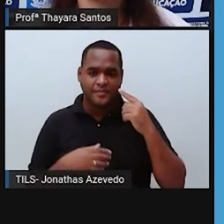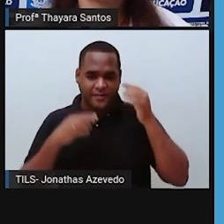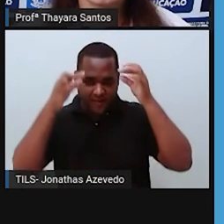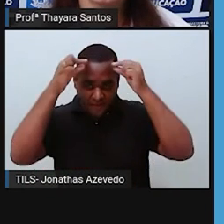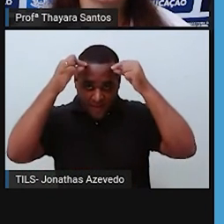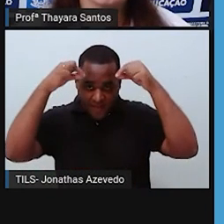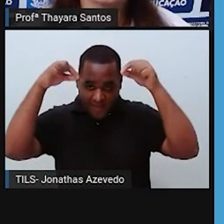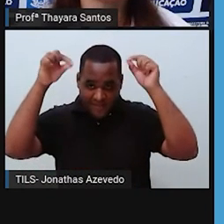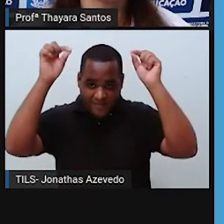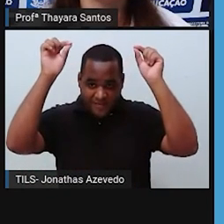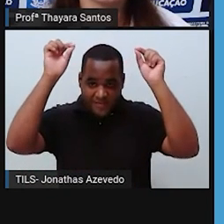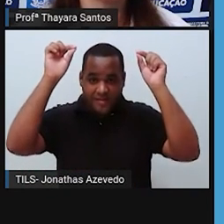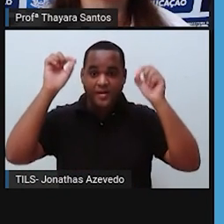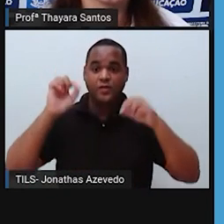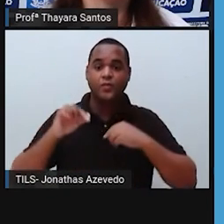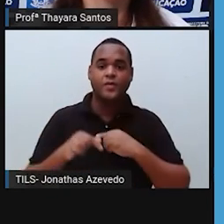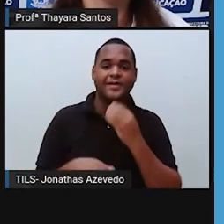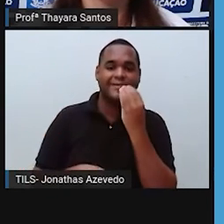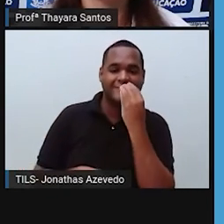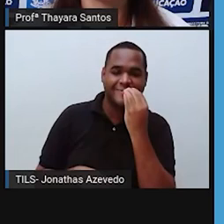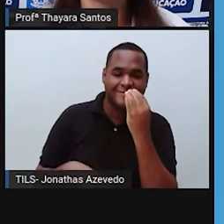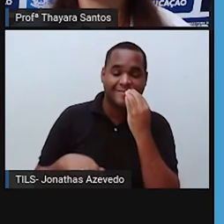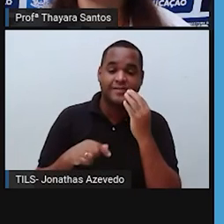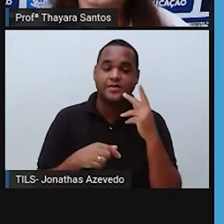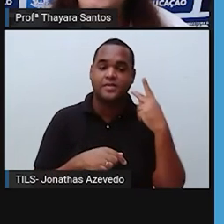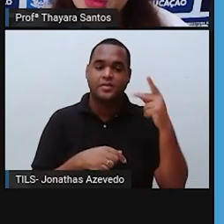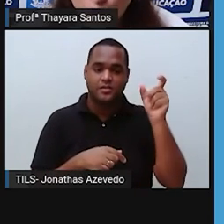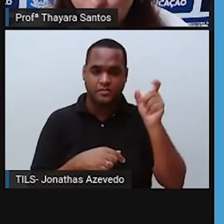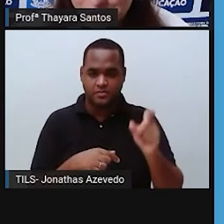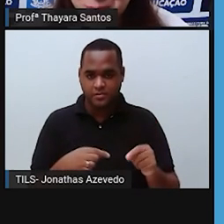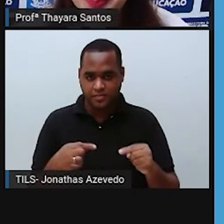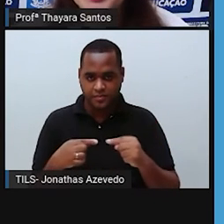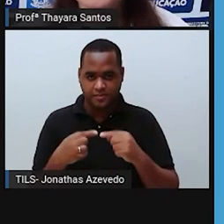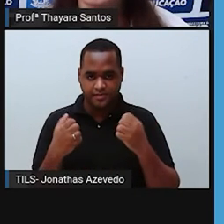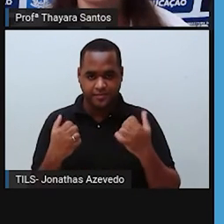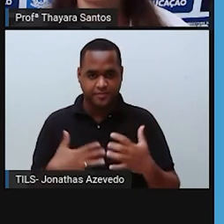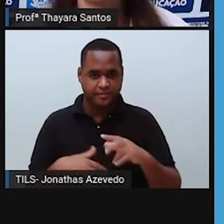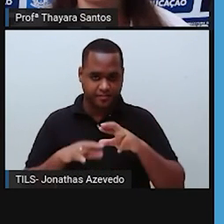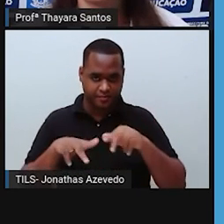Então, esses aí são alguns animais característicos desse bioma.